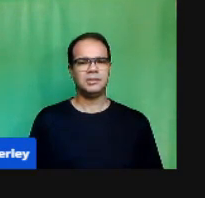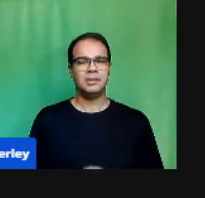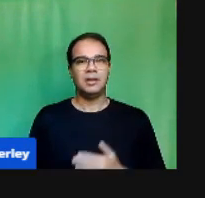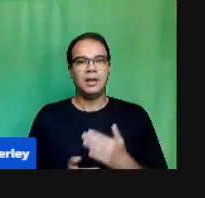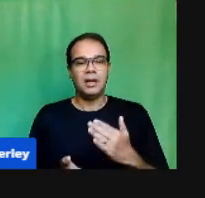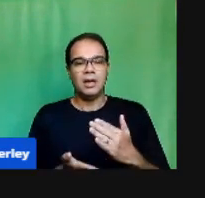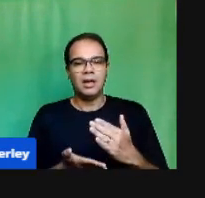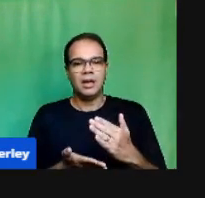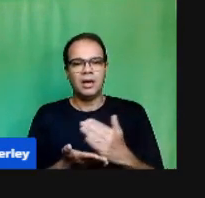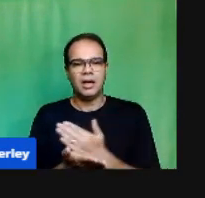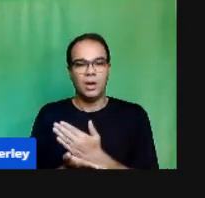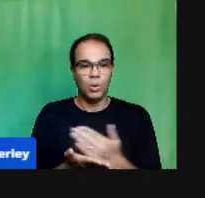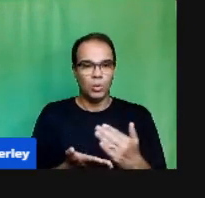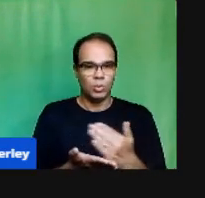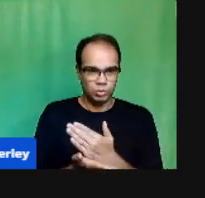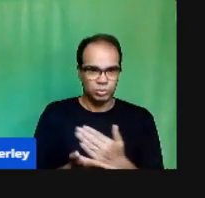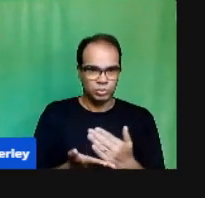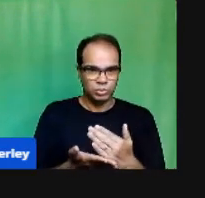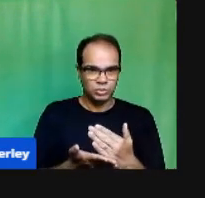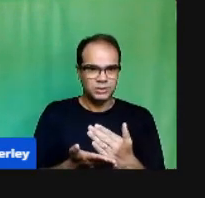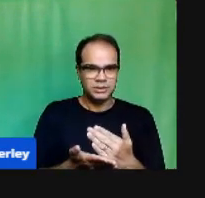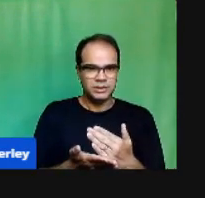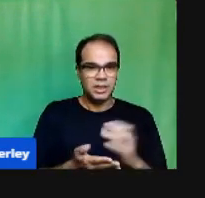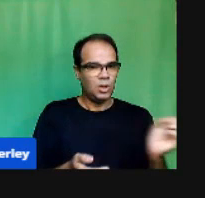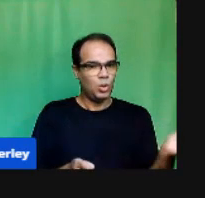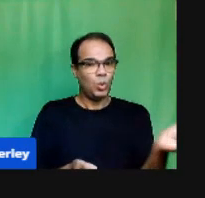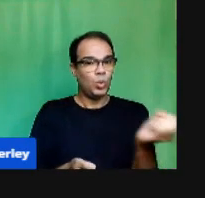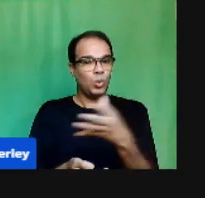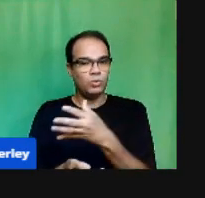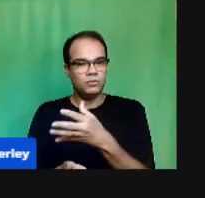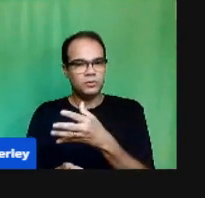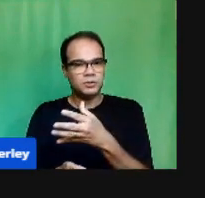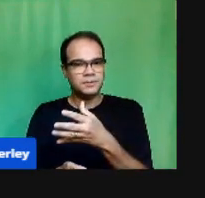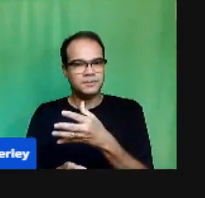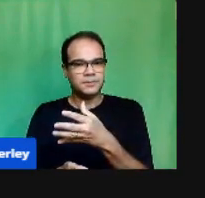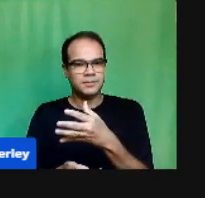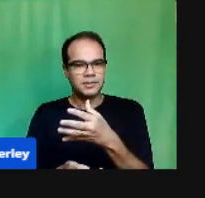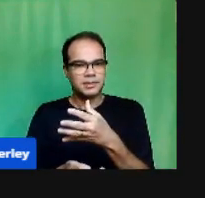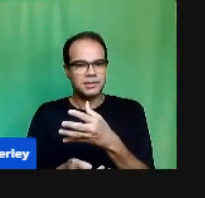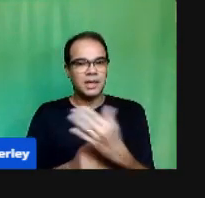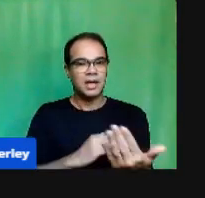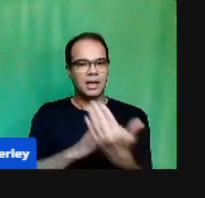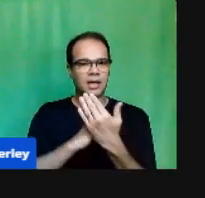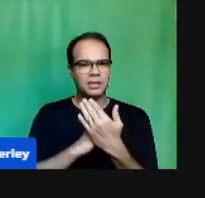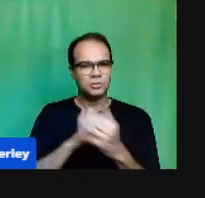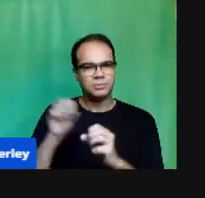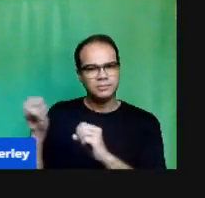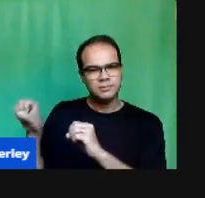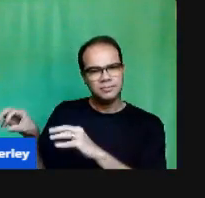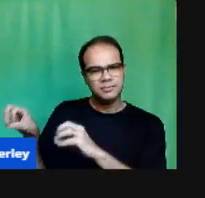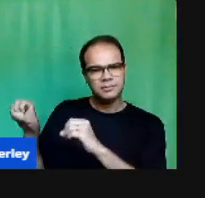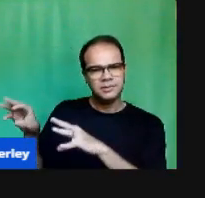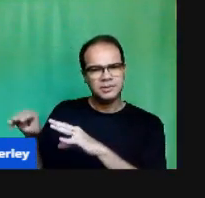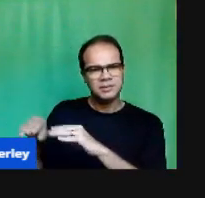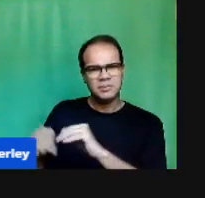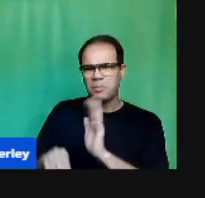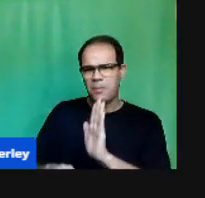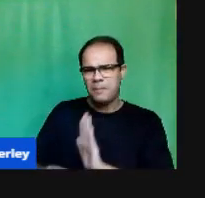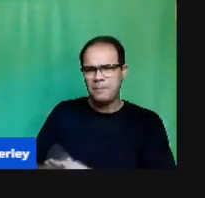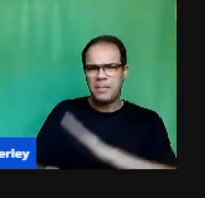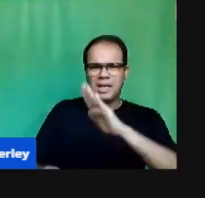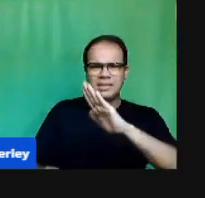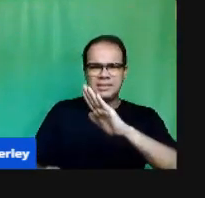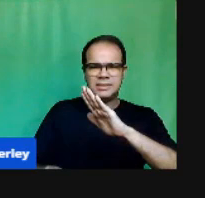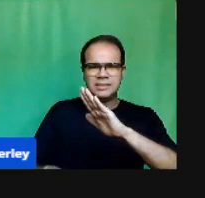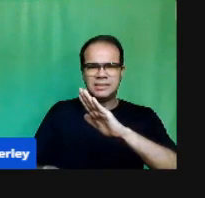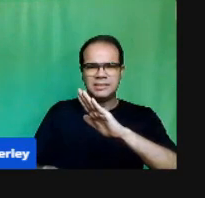Programas Para Deixar A aula Por mais Que é Por uma tela